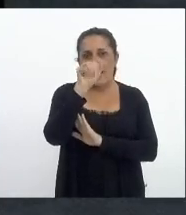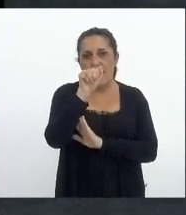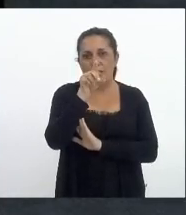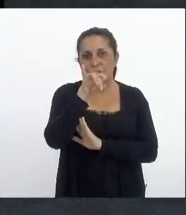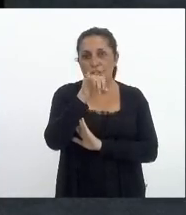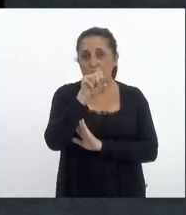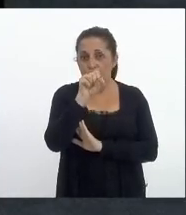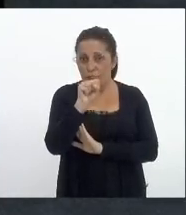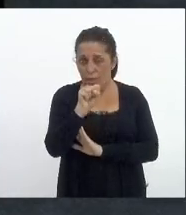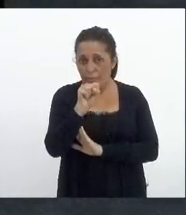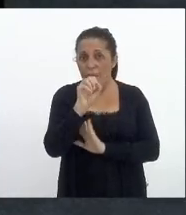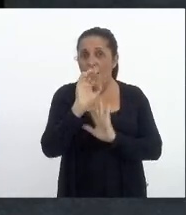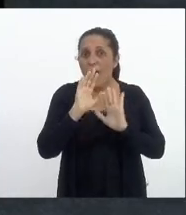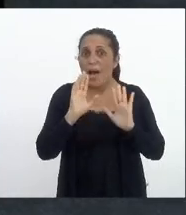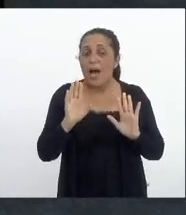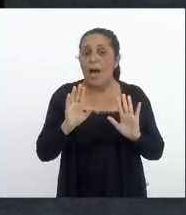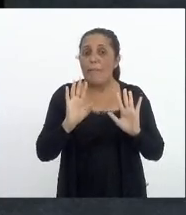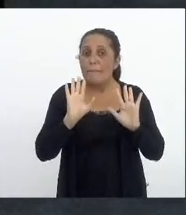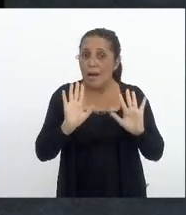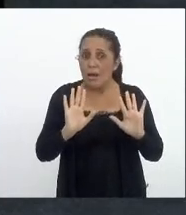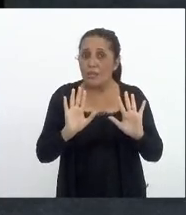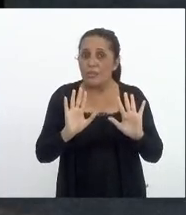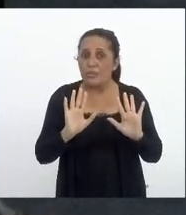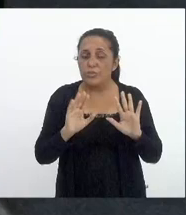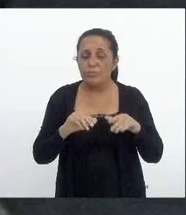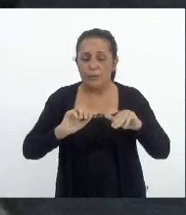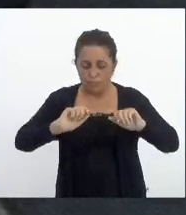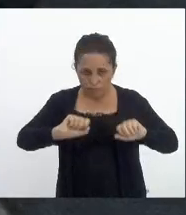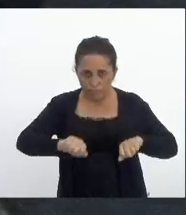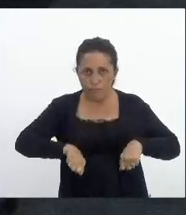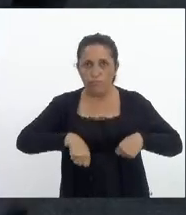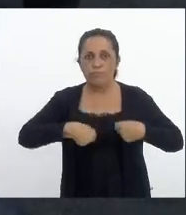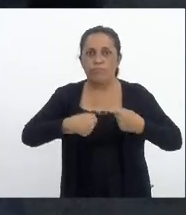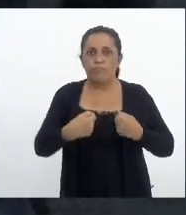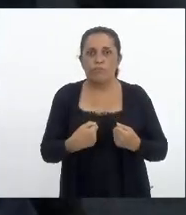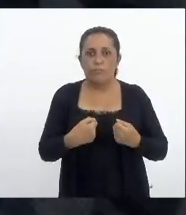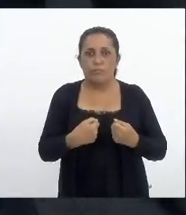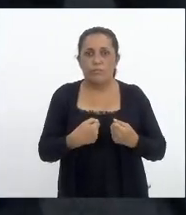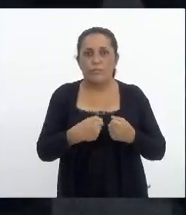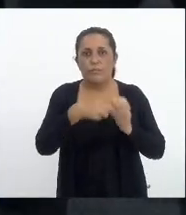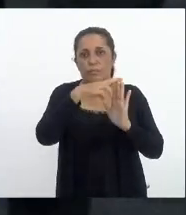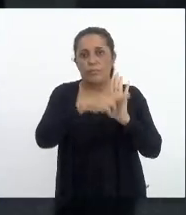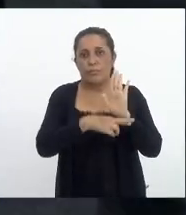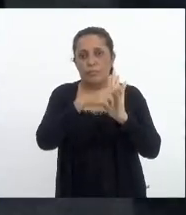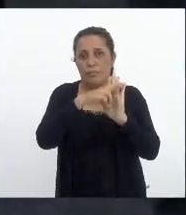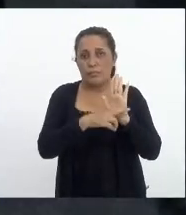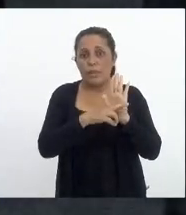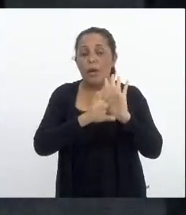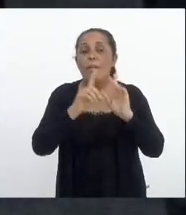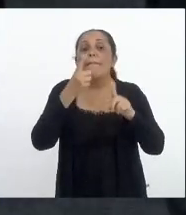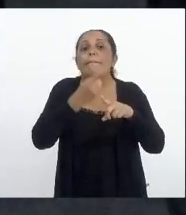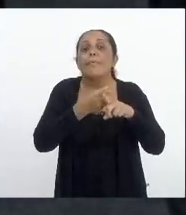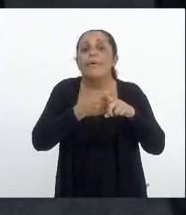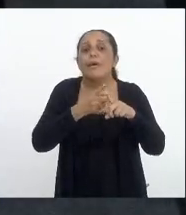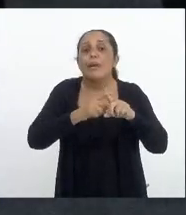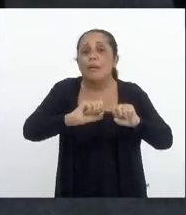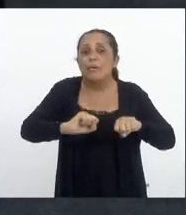de ter sido um dos que mais se empenharam na redação final do mesmo e por quê